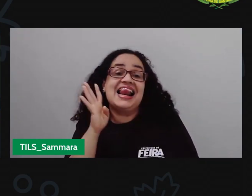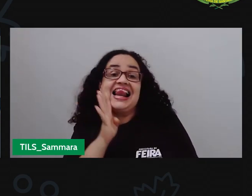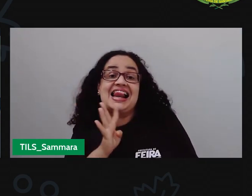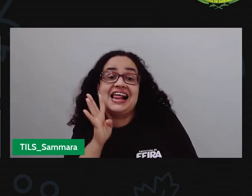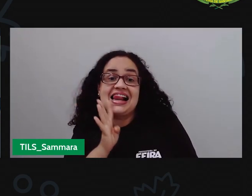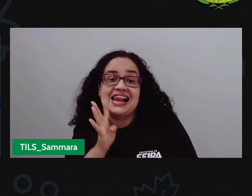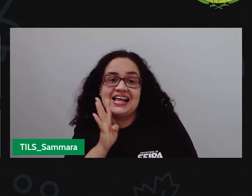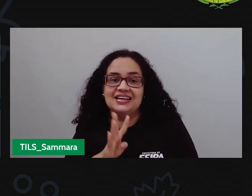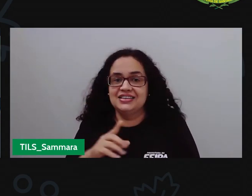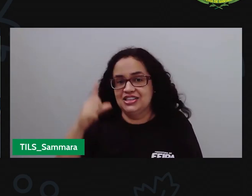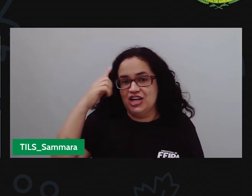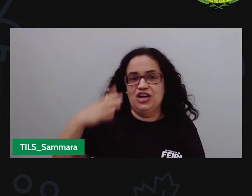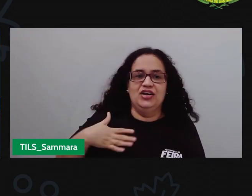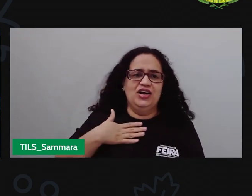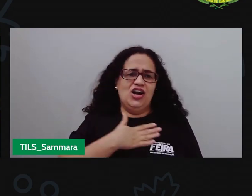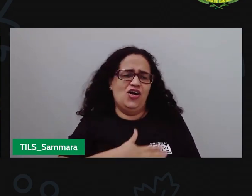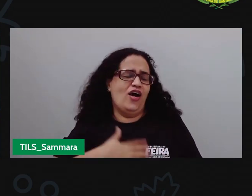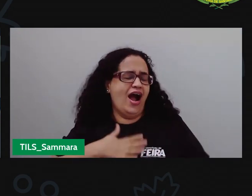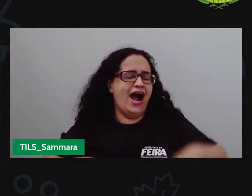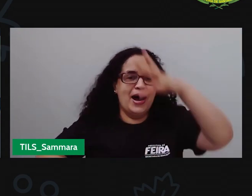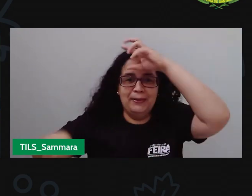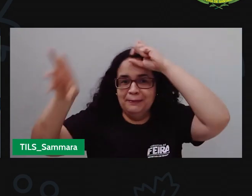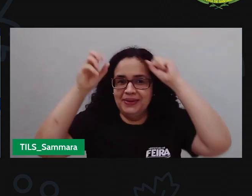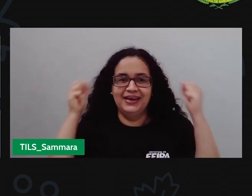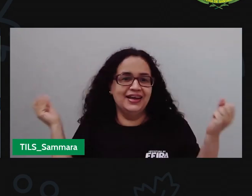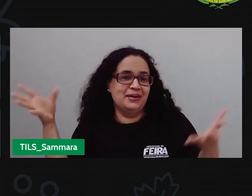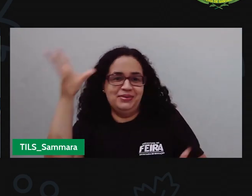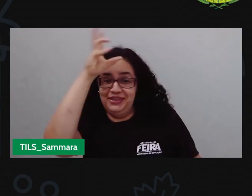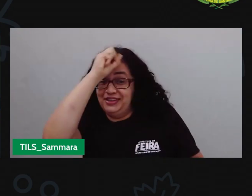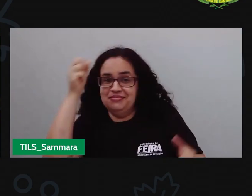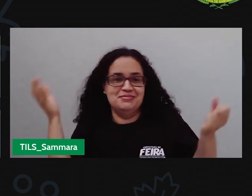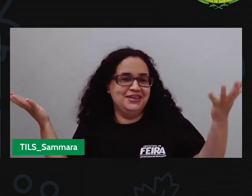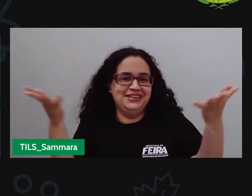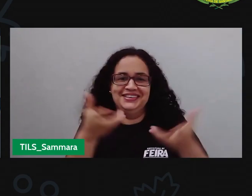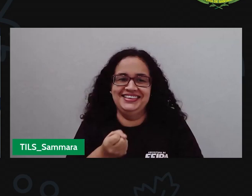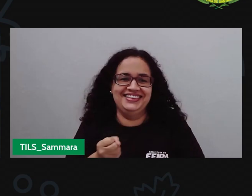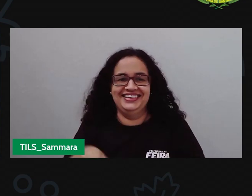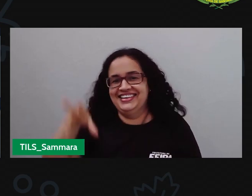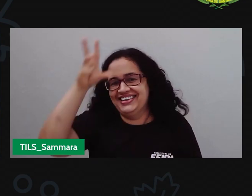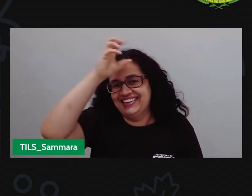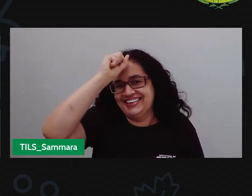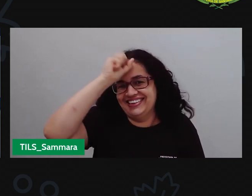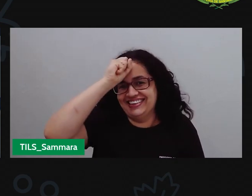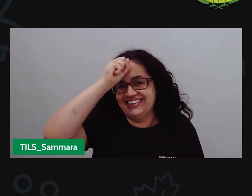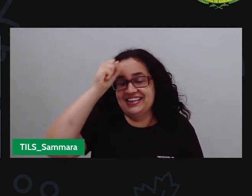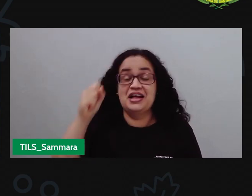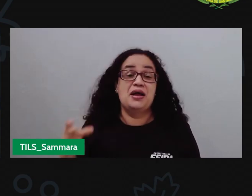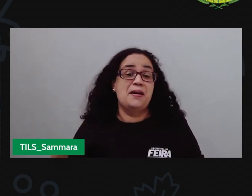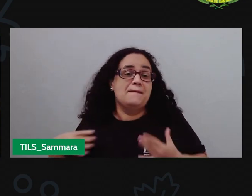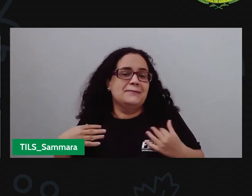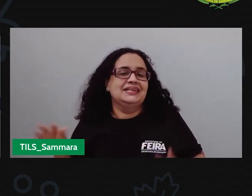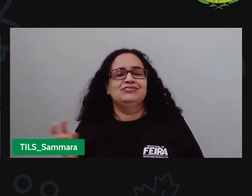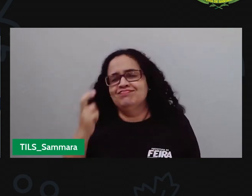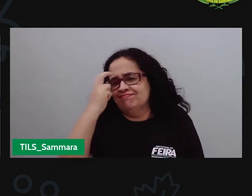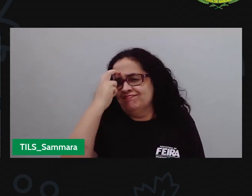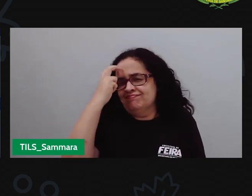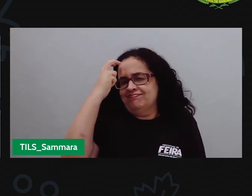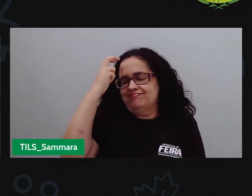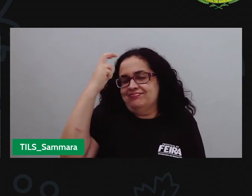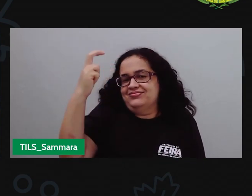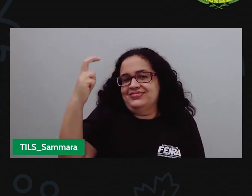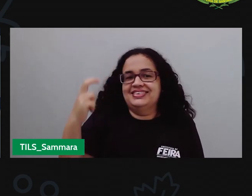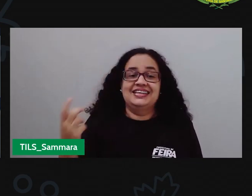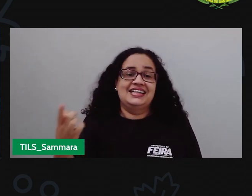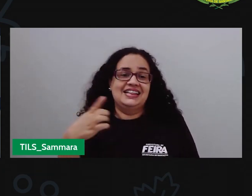demais Samara você gostou de aprender a fazer? eu gostei aí tá vendo só Samara super interagindo aí